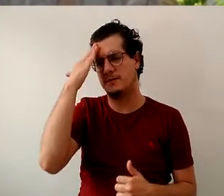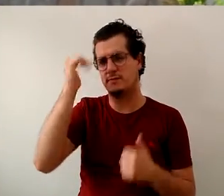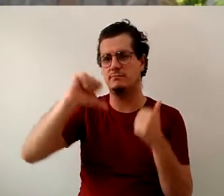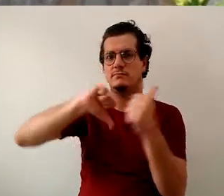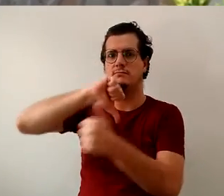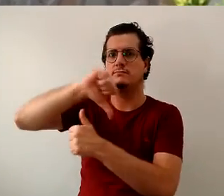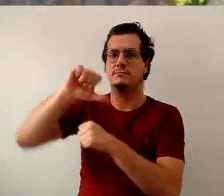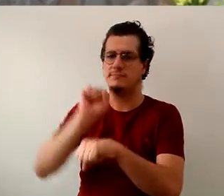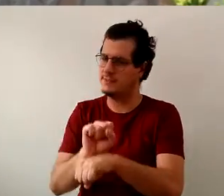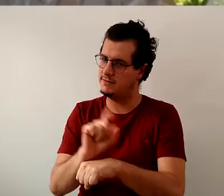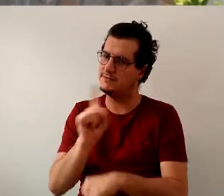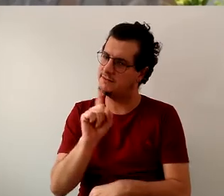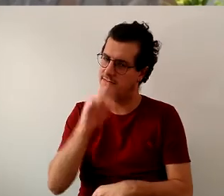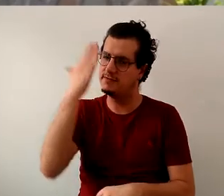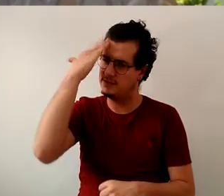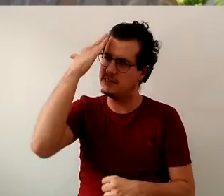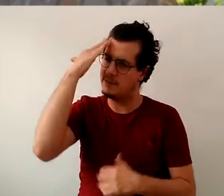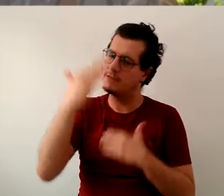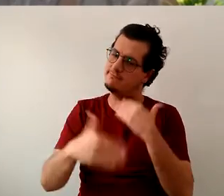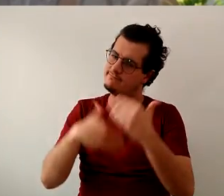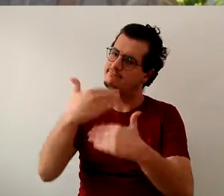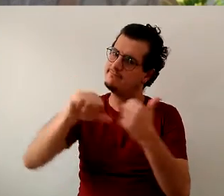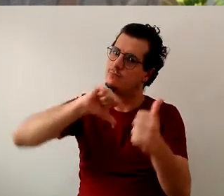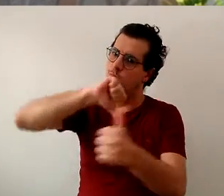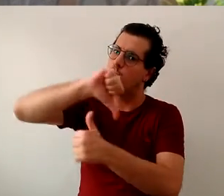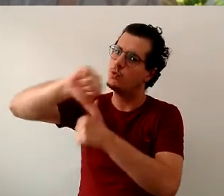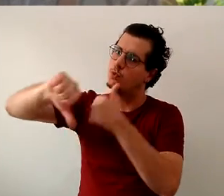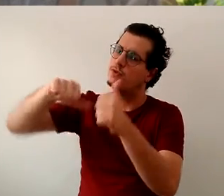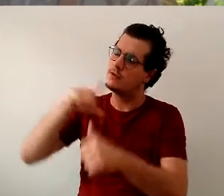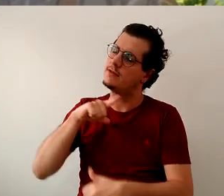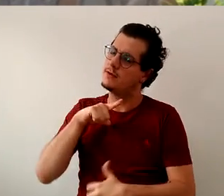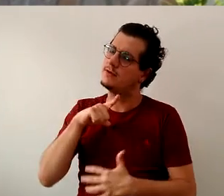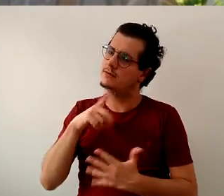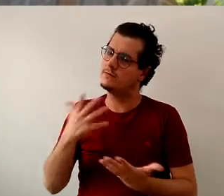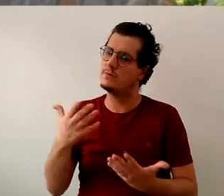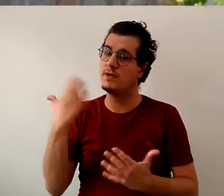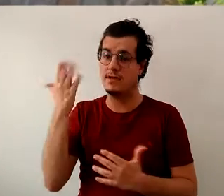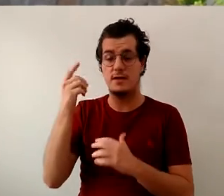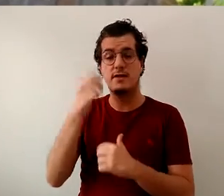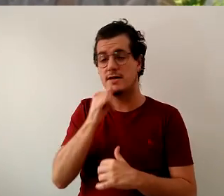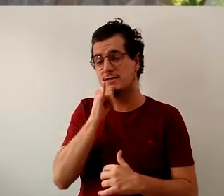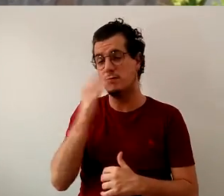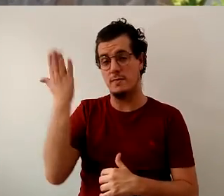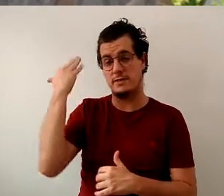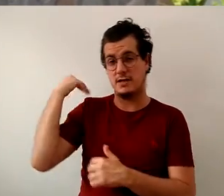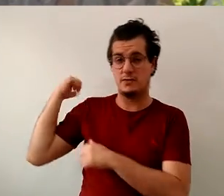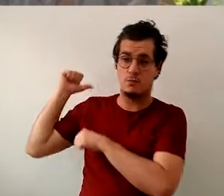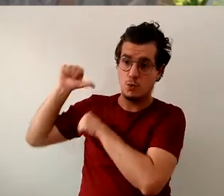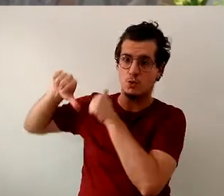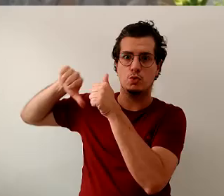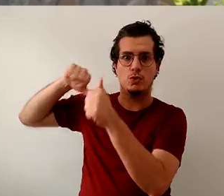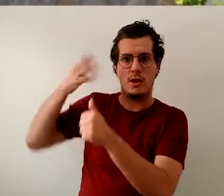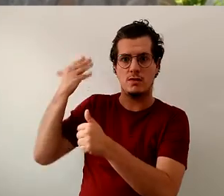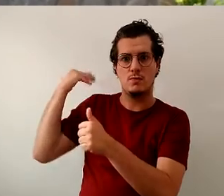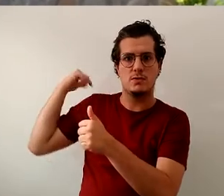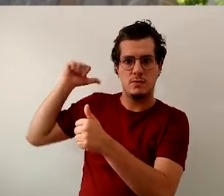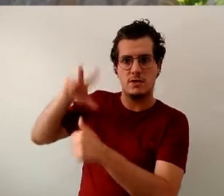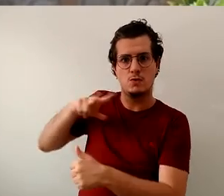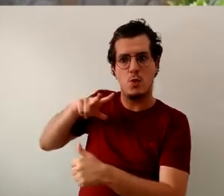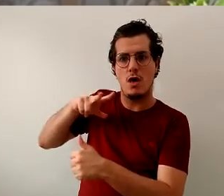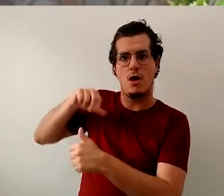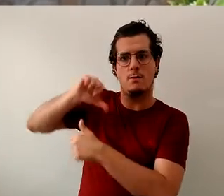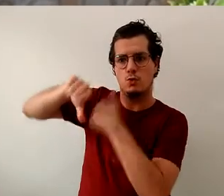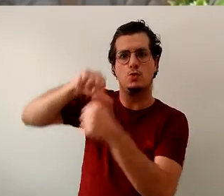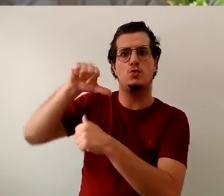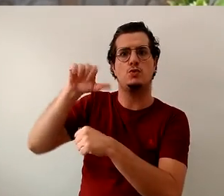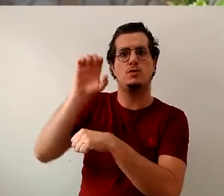outras, com certeza. a estadualização, a expansão. Hoje tem seis campos a uneal,